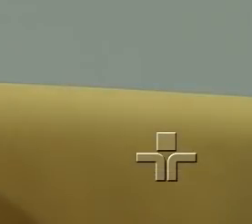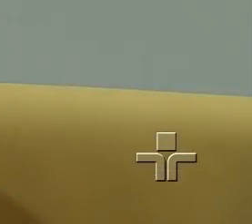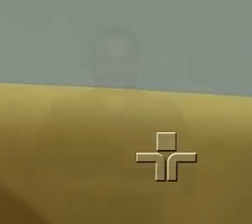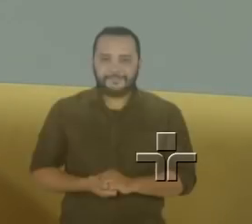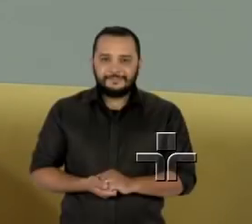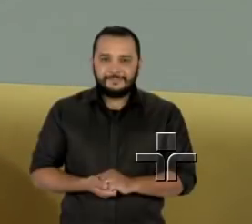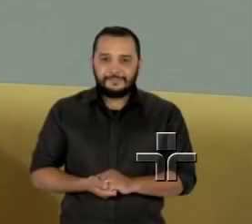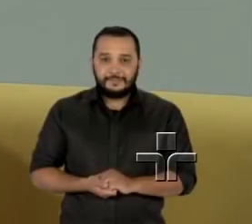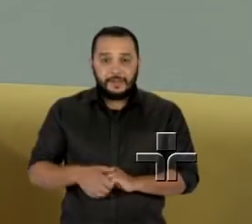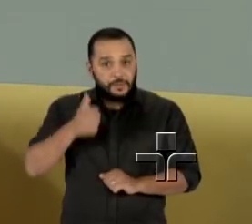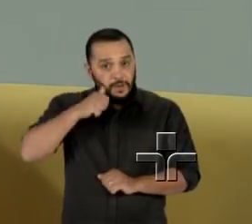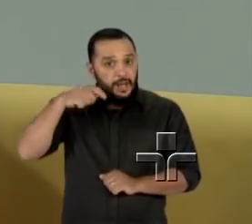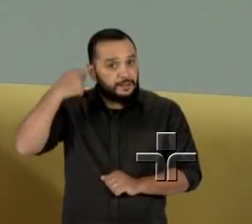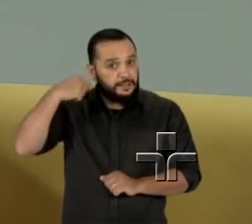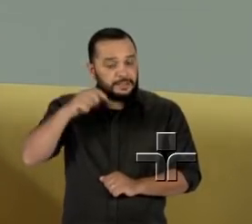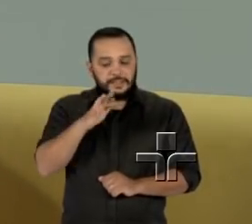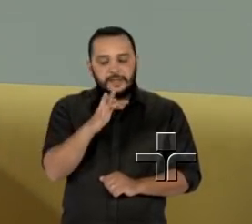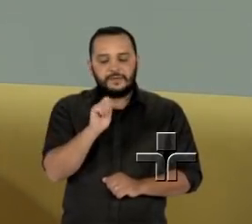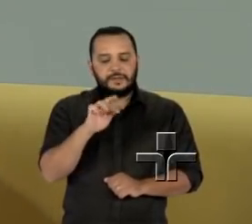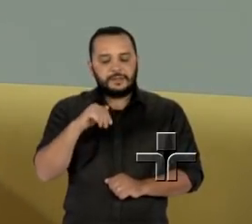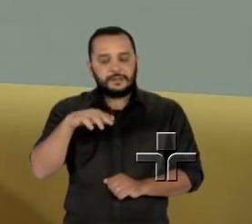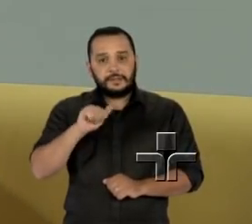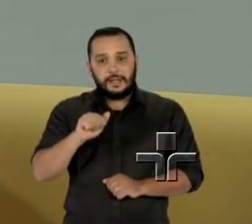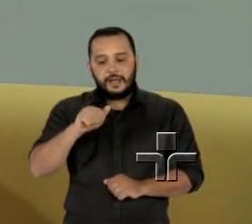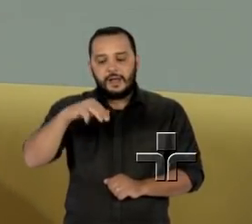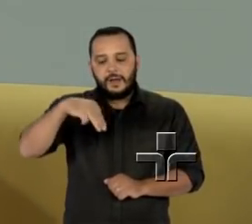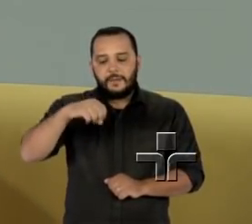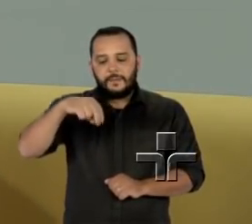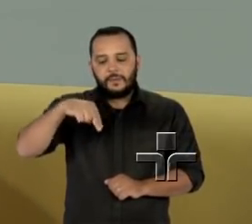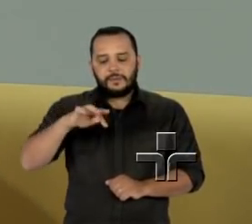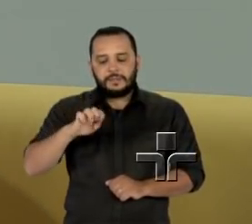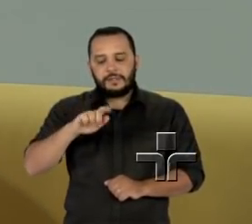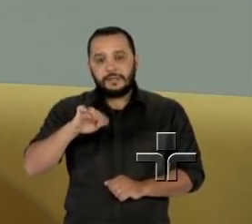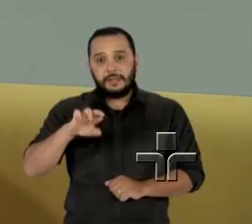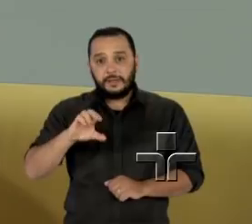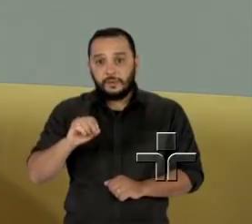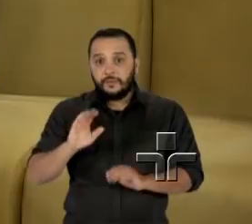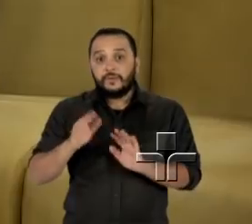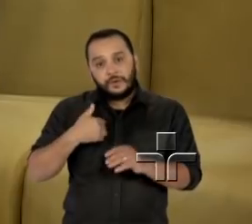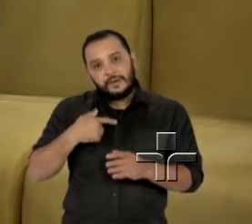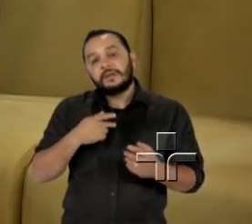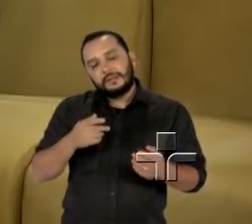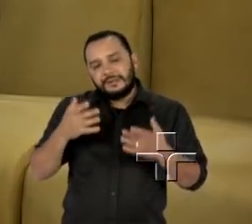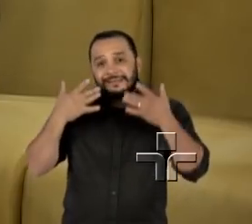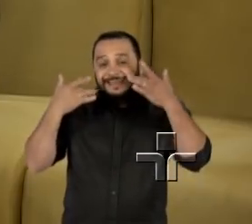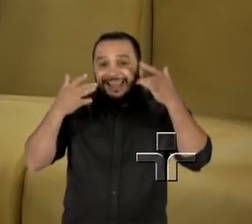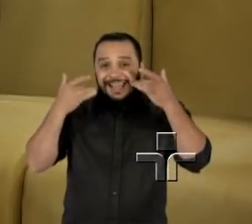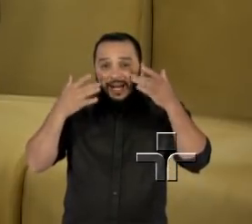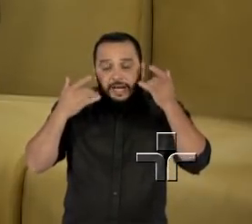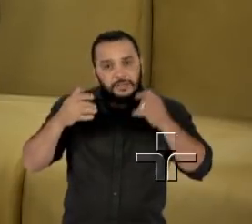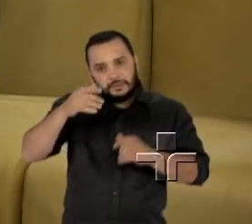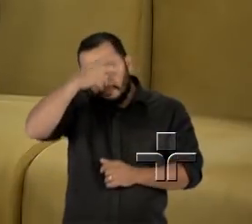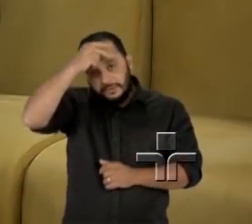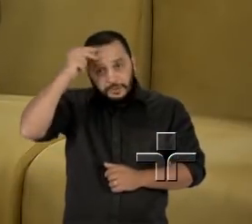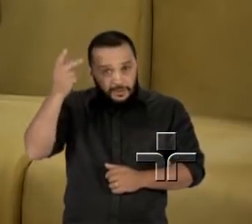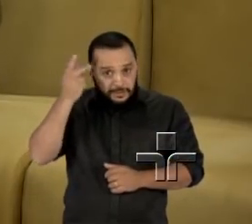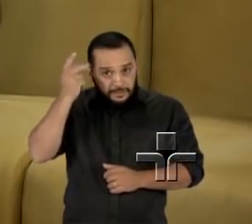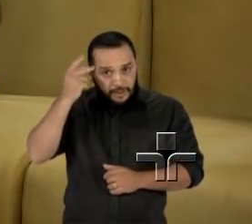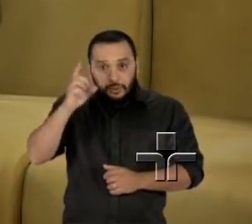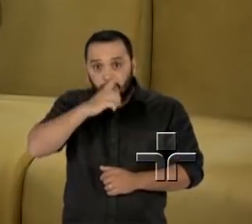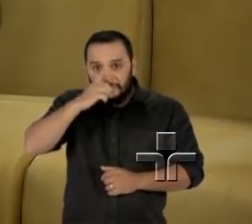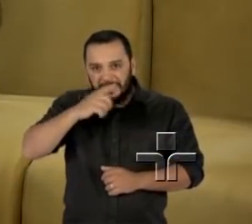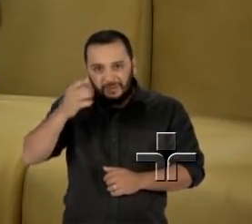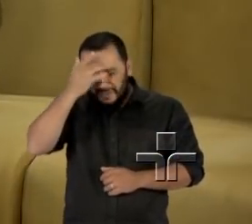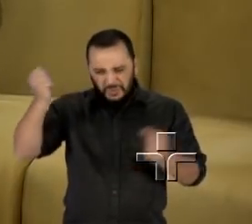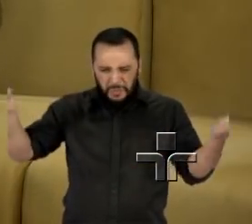A atriz Fernanda Montenegro lotou o Teatro Municipal de São Paulo neste domingo. A grande dama da dramaturgia